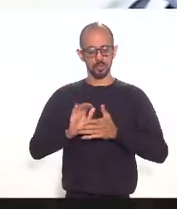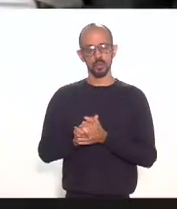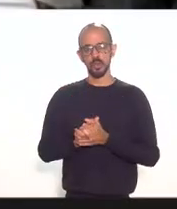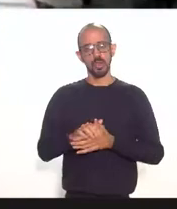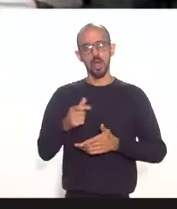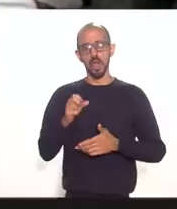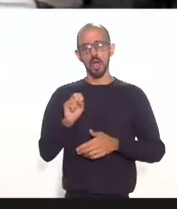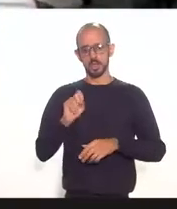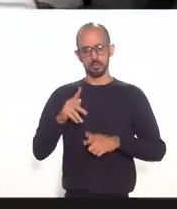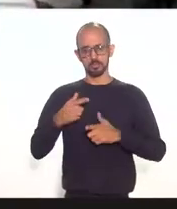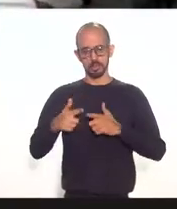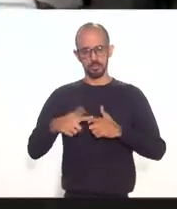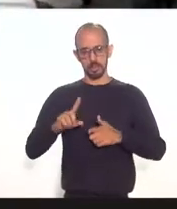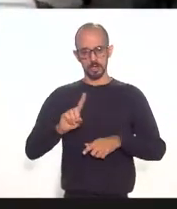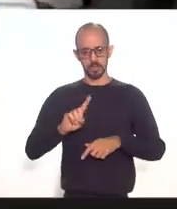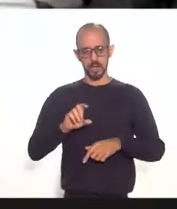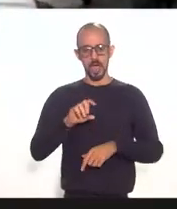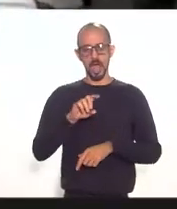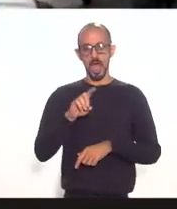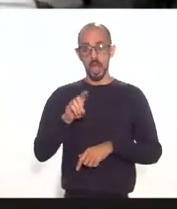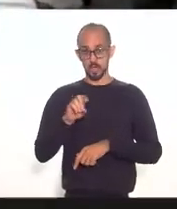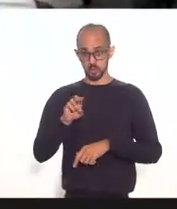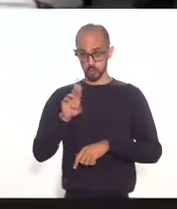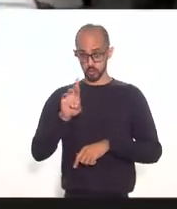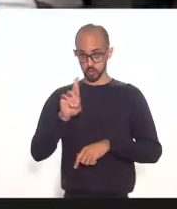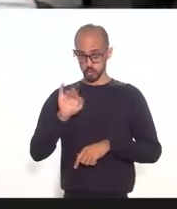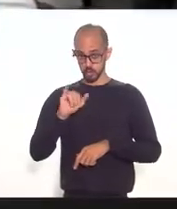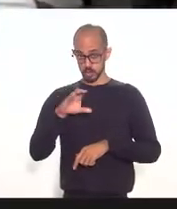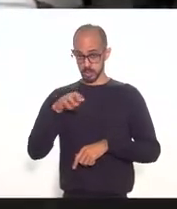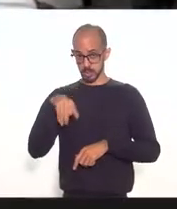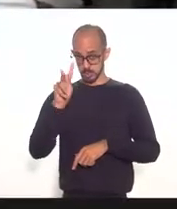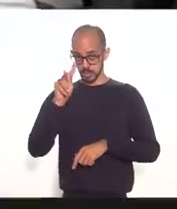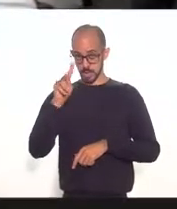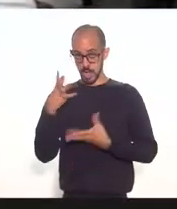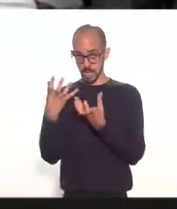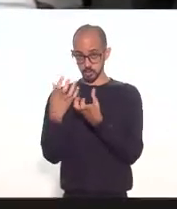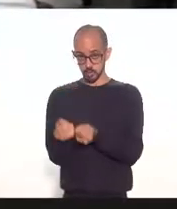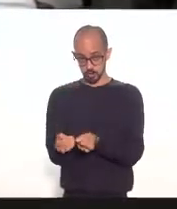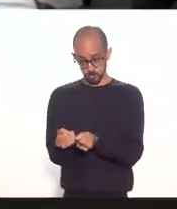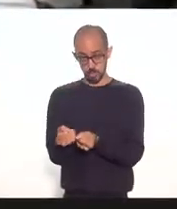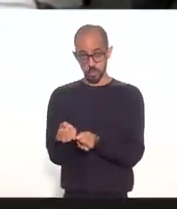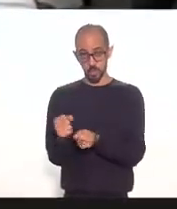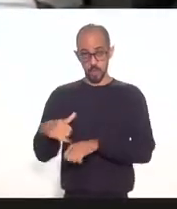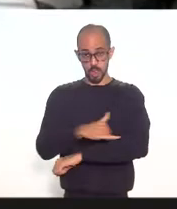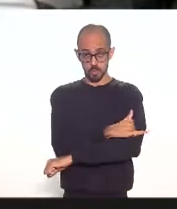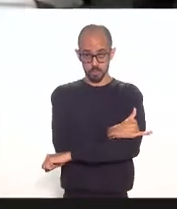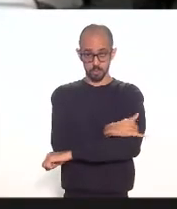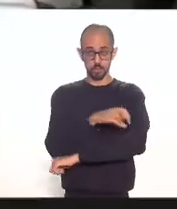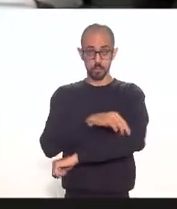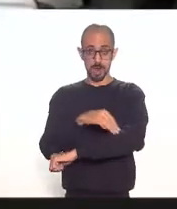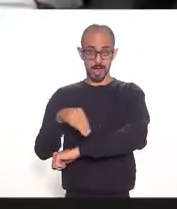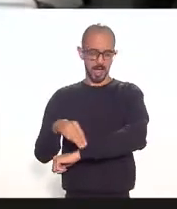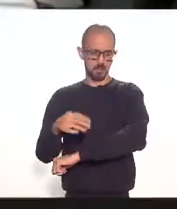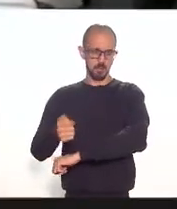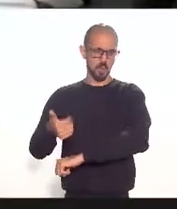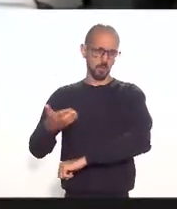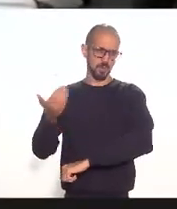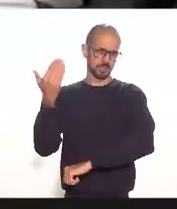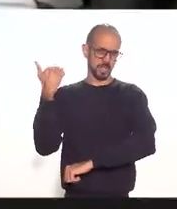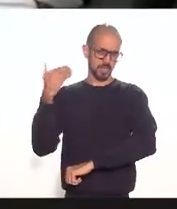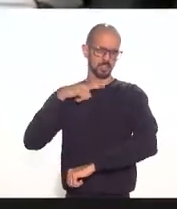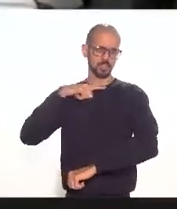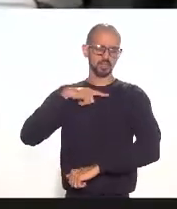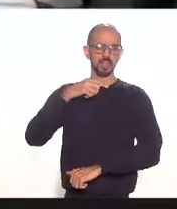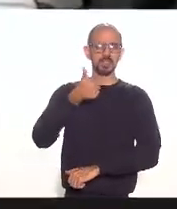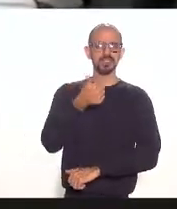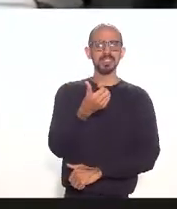tem problema Azuri que assumiu o aeroporto de Macaé há pouco tempo nós temos aí previsto investimentos na ordem de